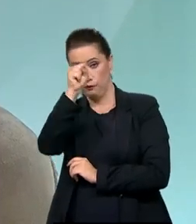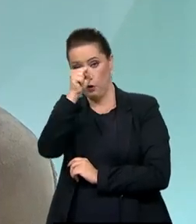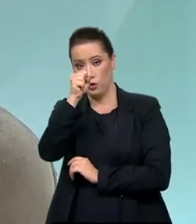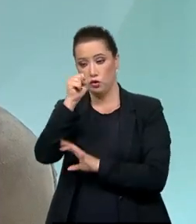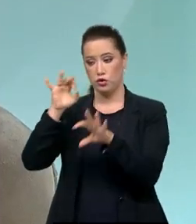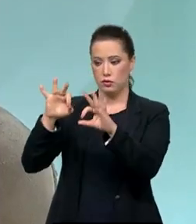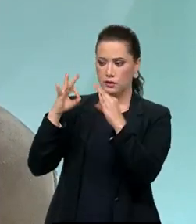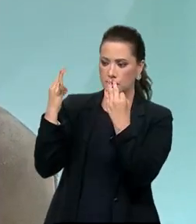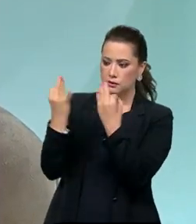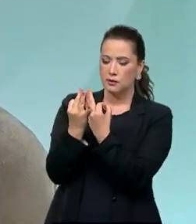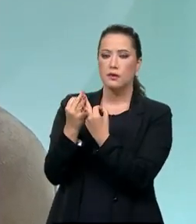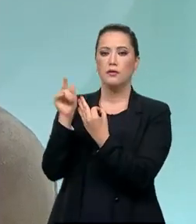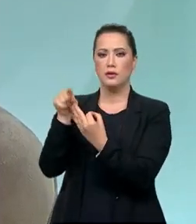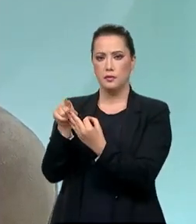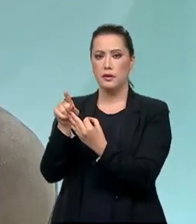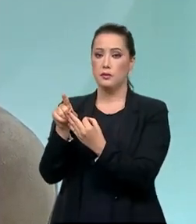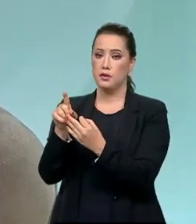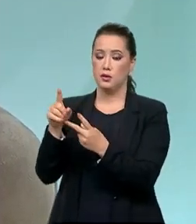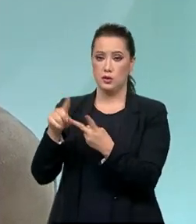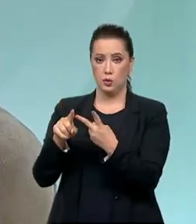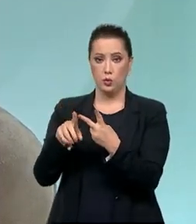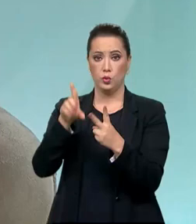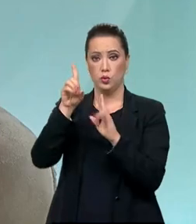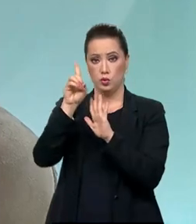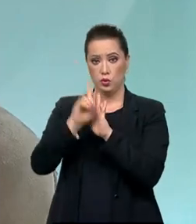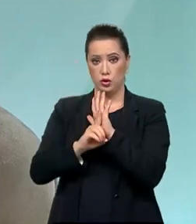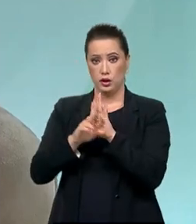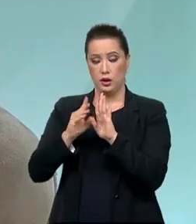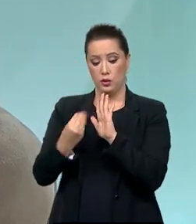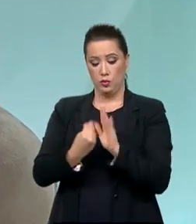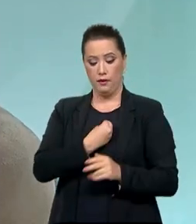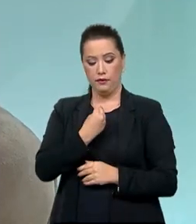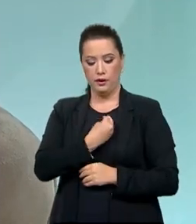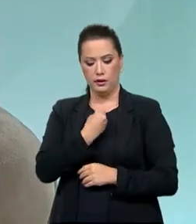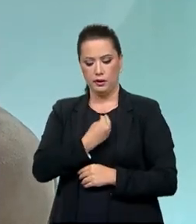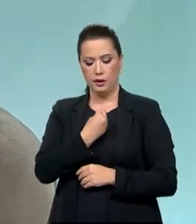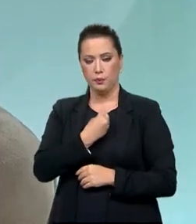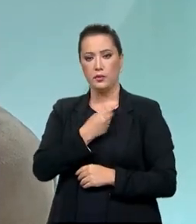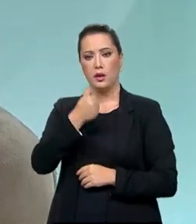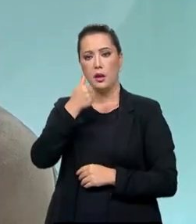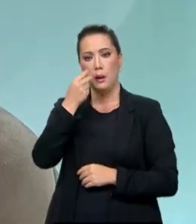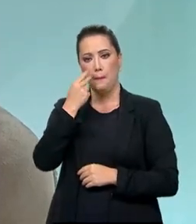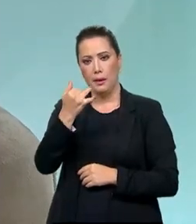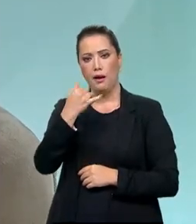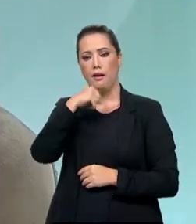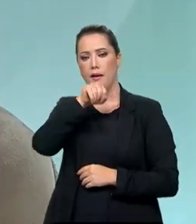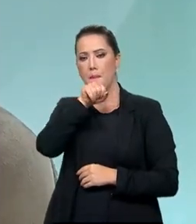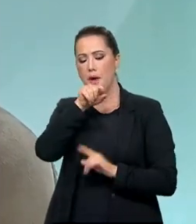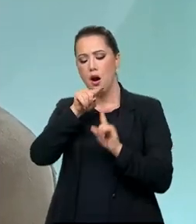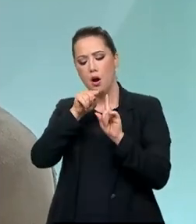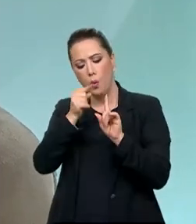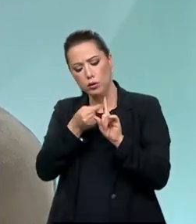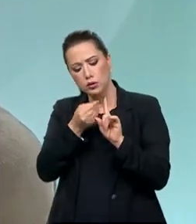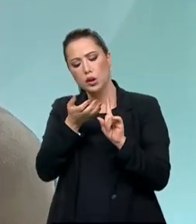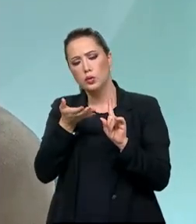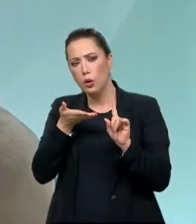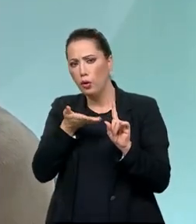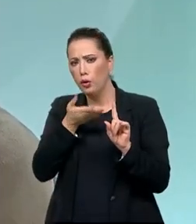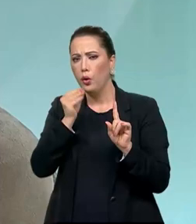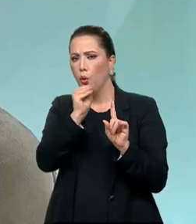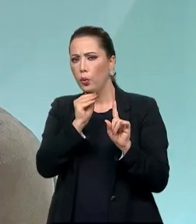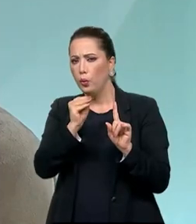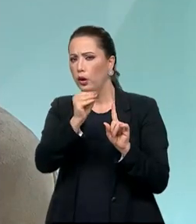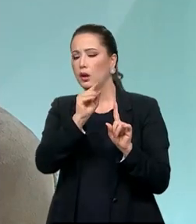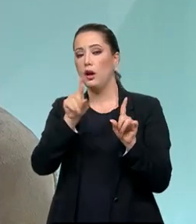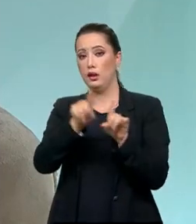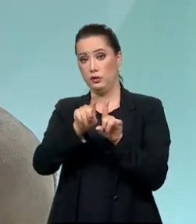segundo, no direito à vida e o acompanhamento dos pais desde a concepção, depois o começo da vida, a primeira infância